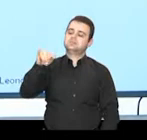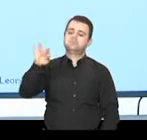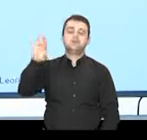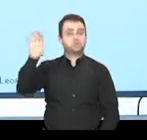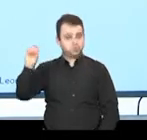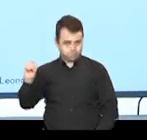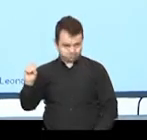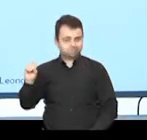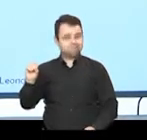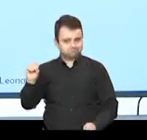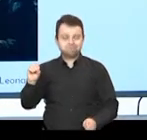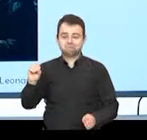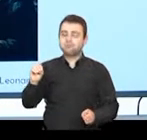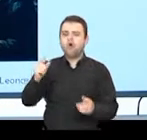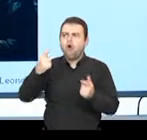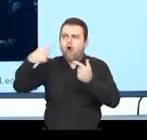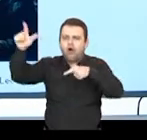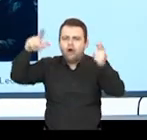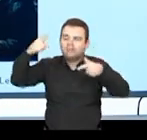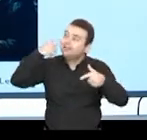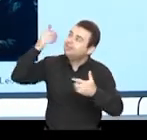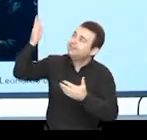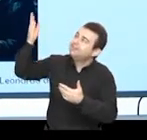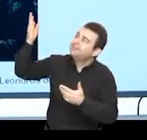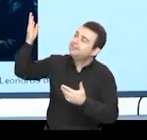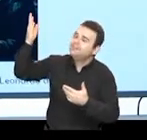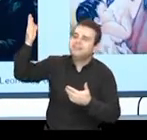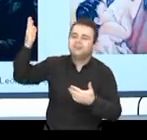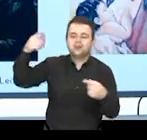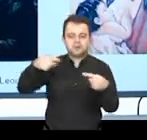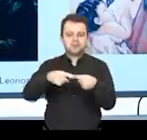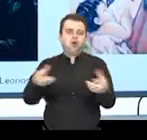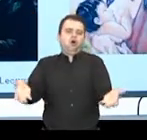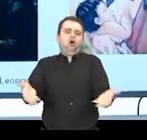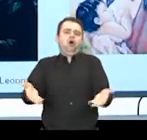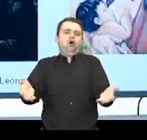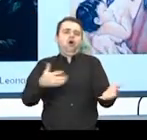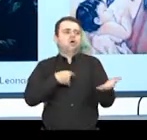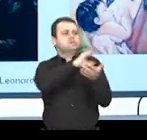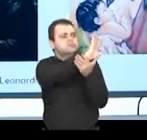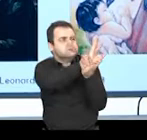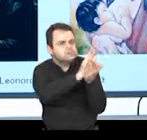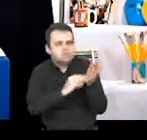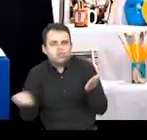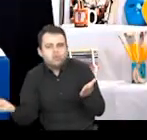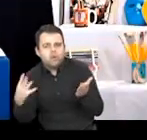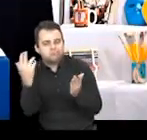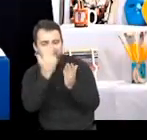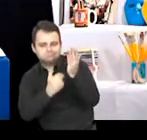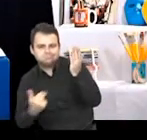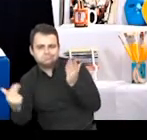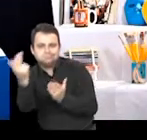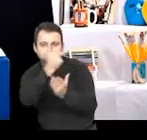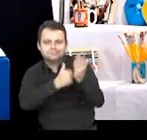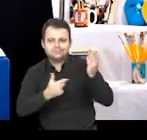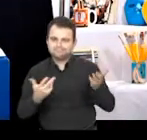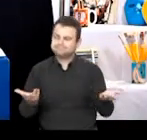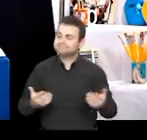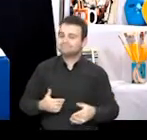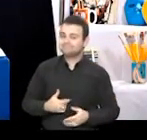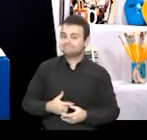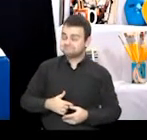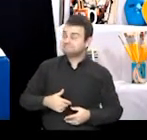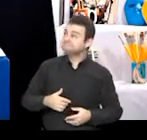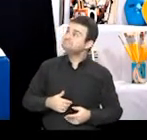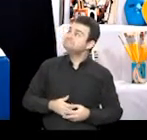E essas outras são versões atualizadas da Mona Lisa. Vamos continuar o nosso momento